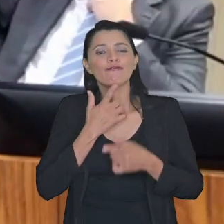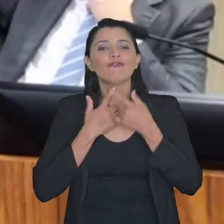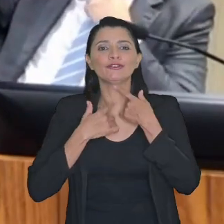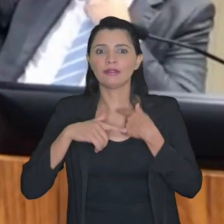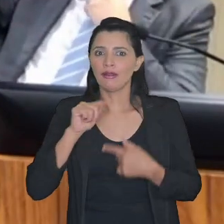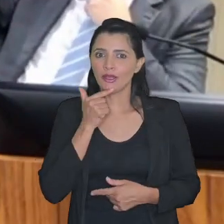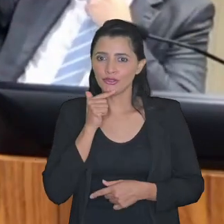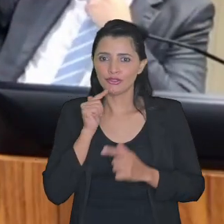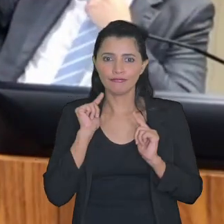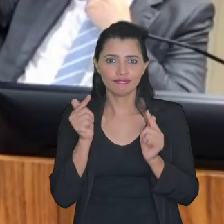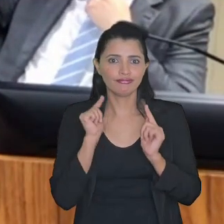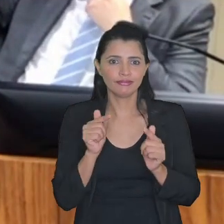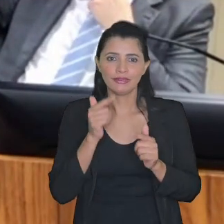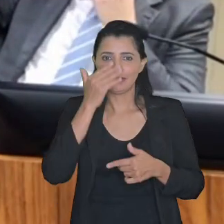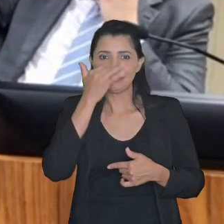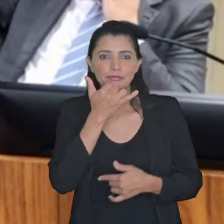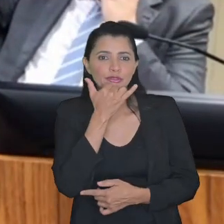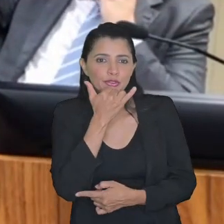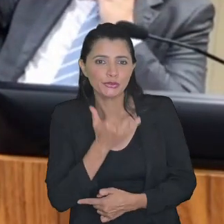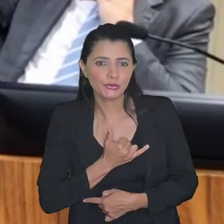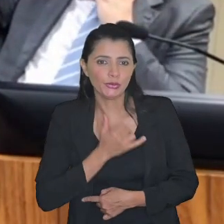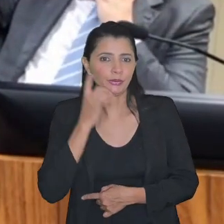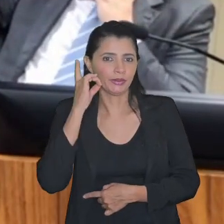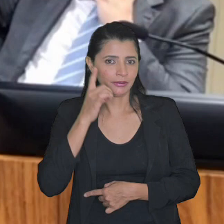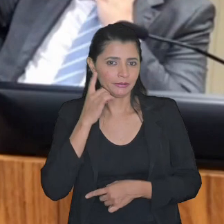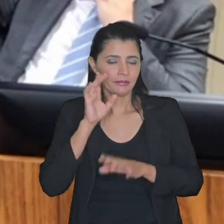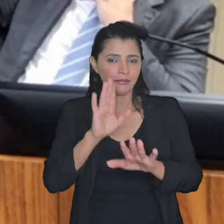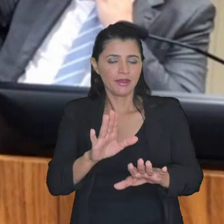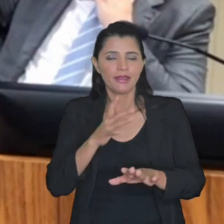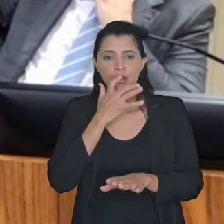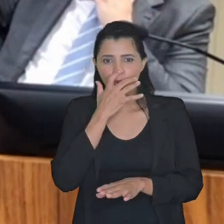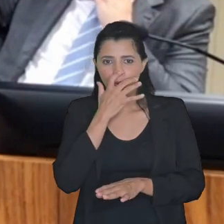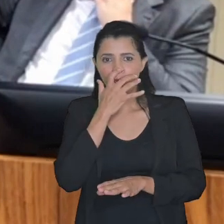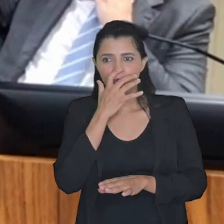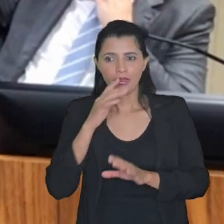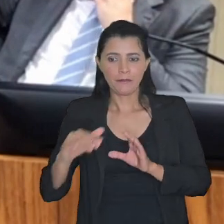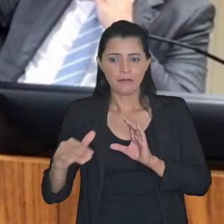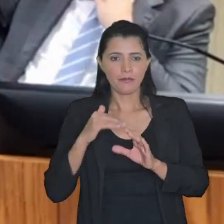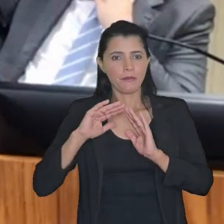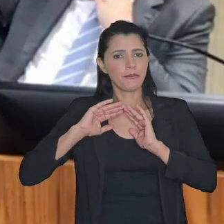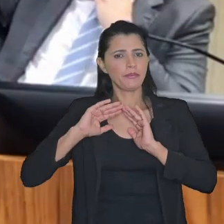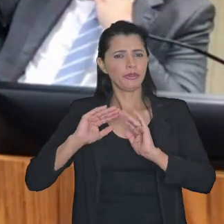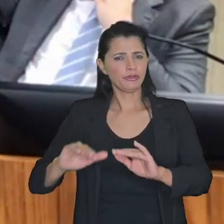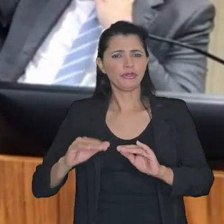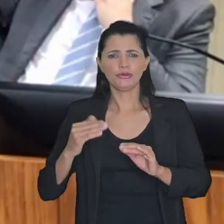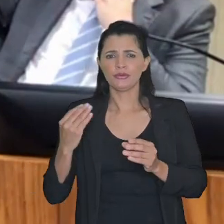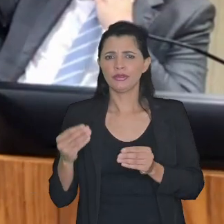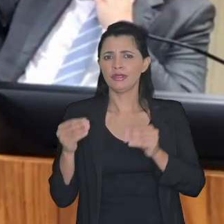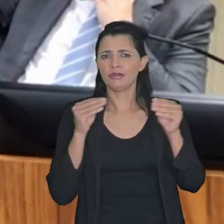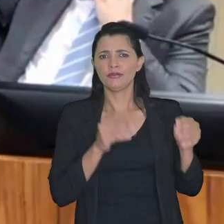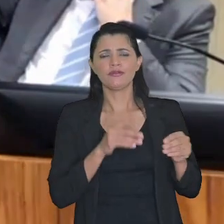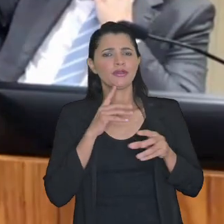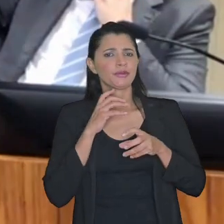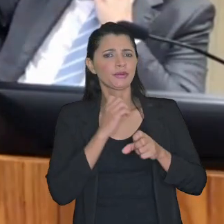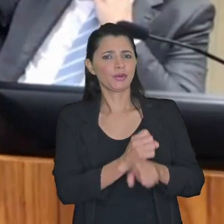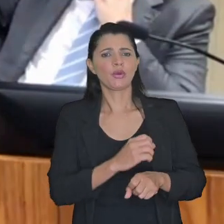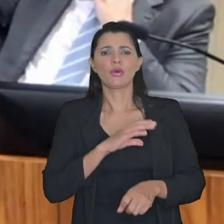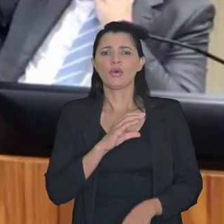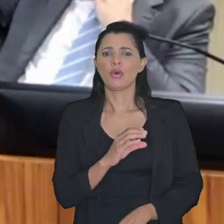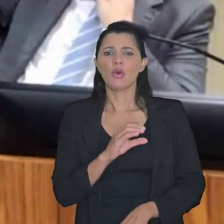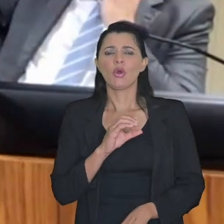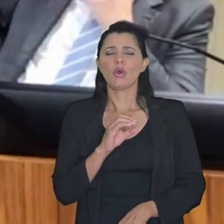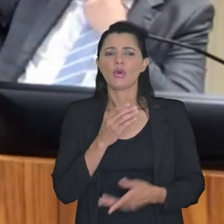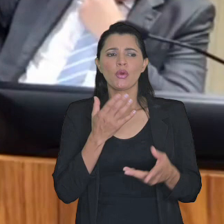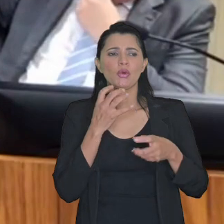me perdoem os colegas advogados que formaram um pedido nesse sentido mas recebeu uma vez o pedido que enviasse os autos para a contadoria judicial